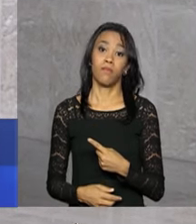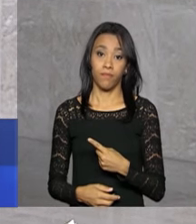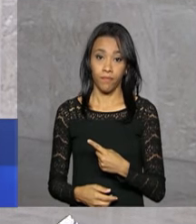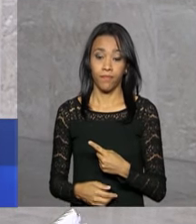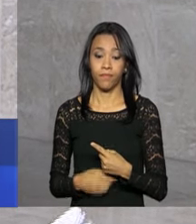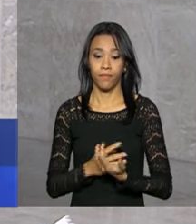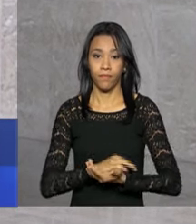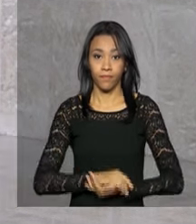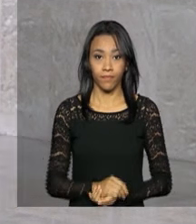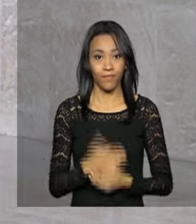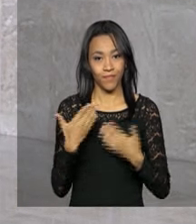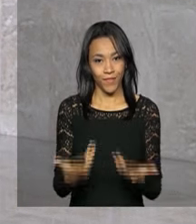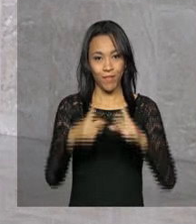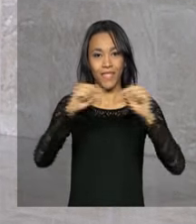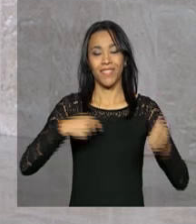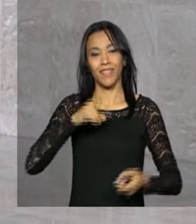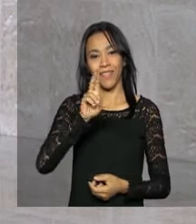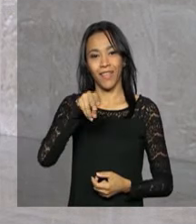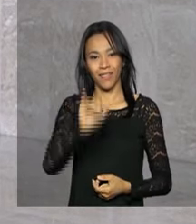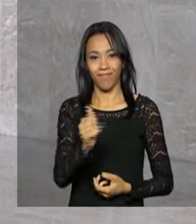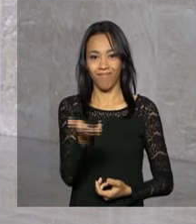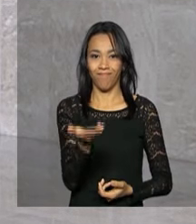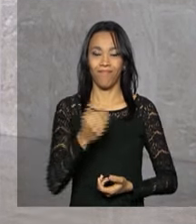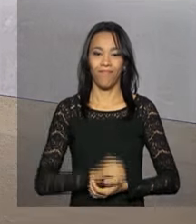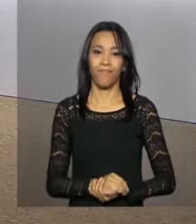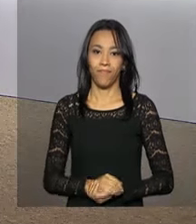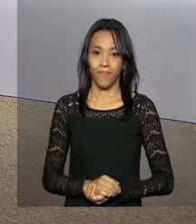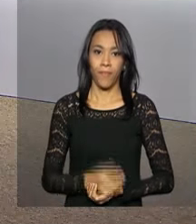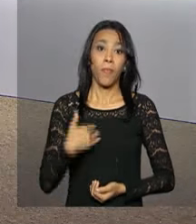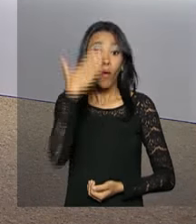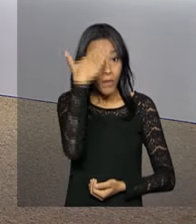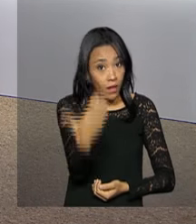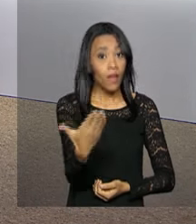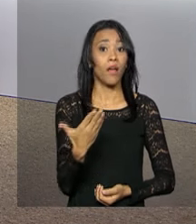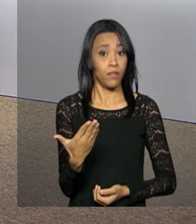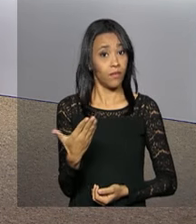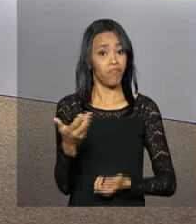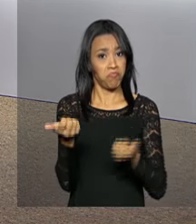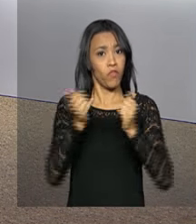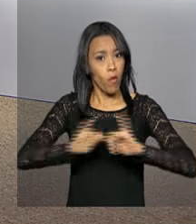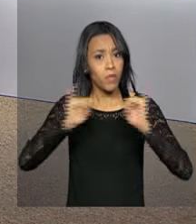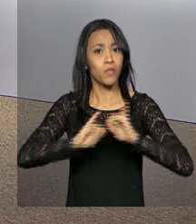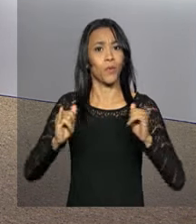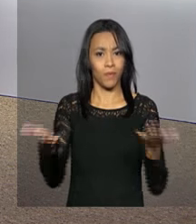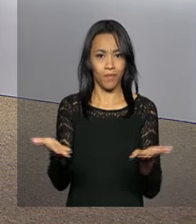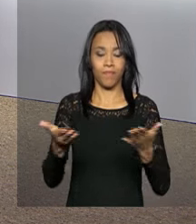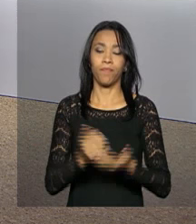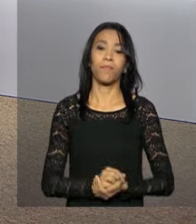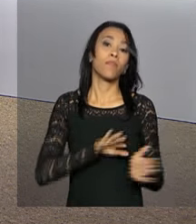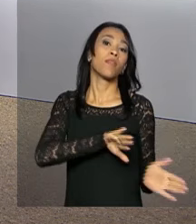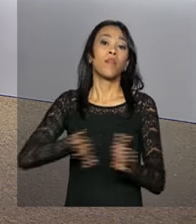.br. De Brasília, Daniela Almeida. Obrigado, Daniela, pelas informações ao vivo.